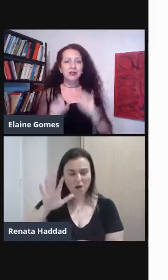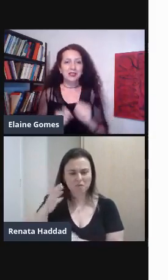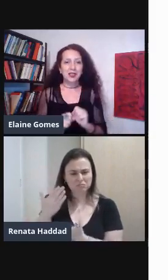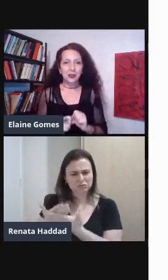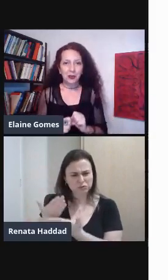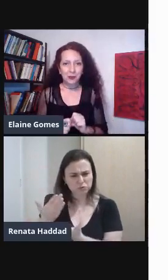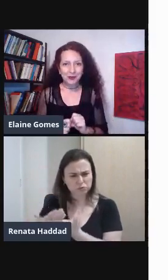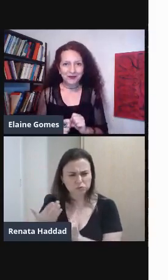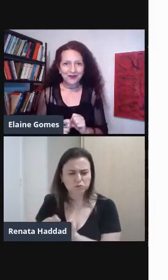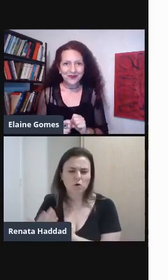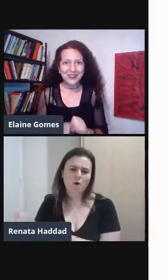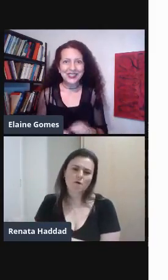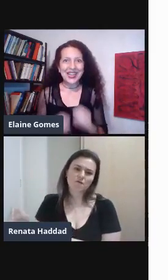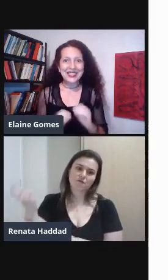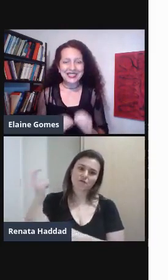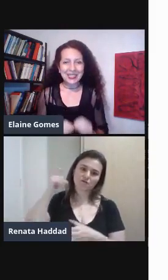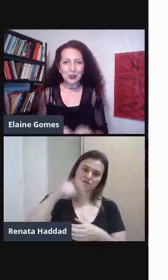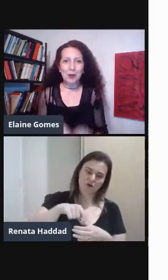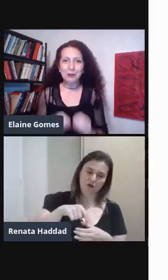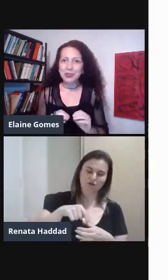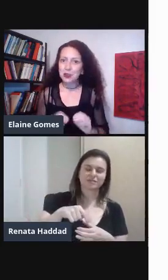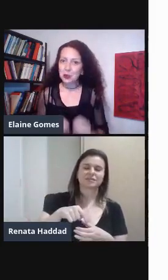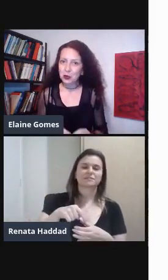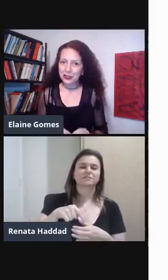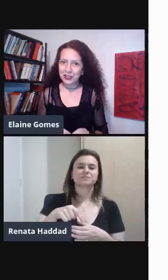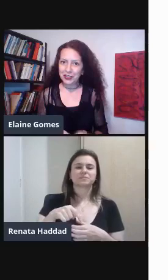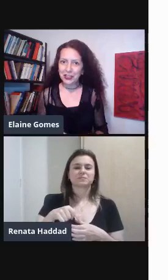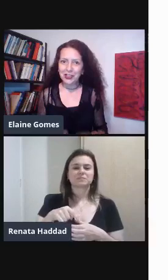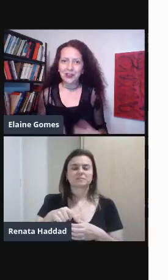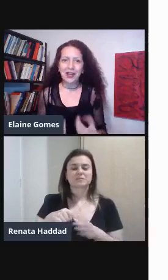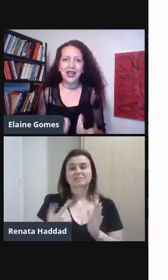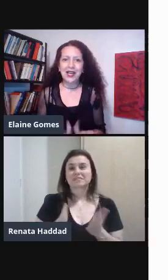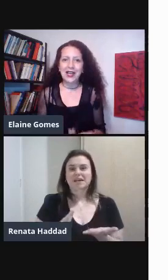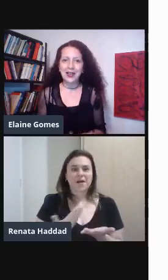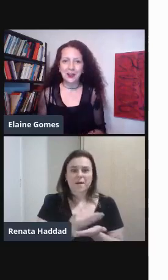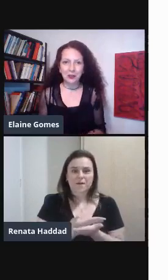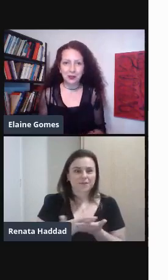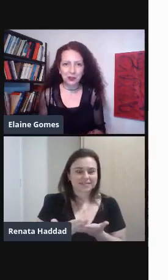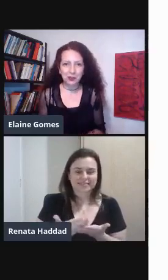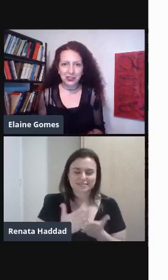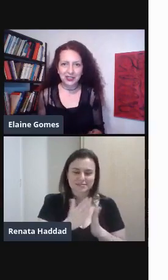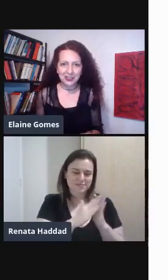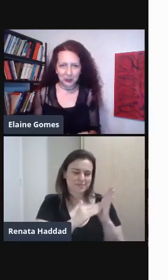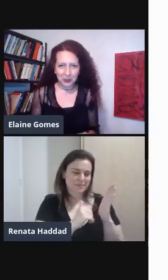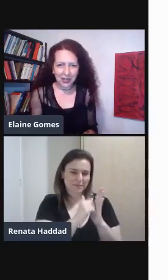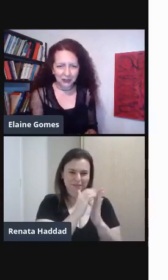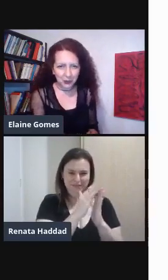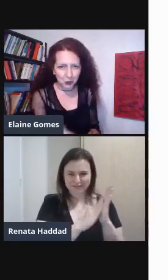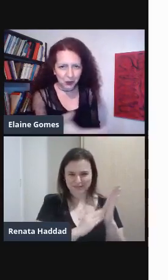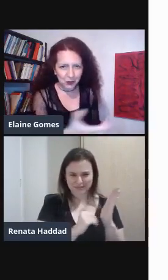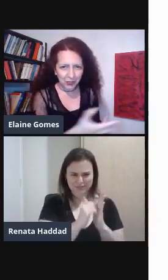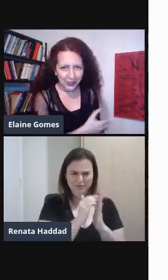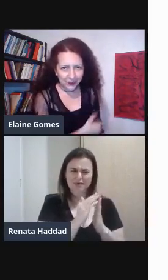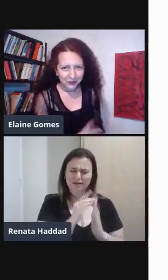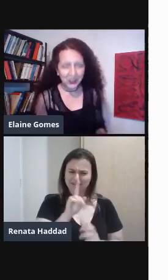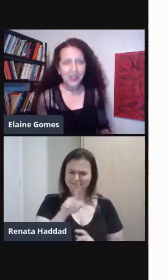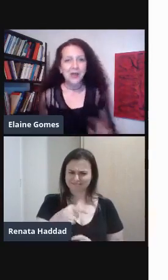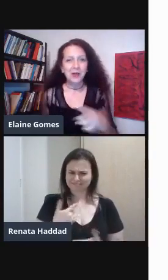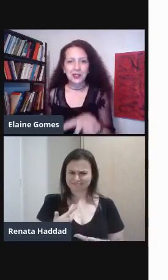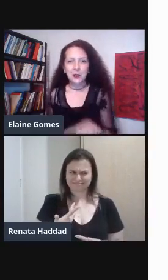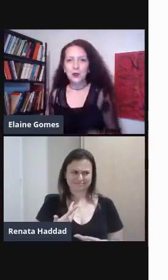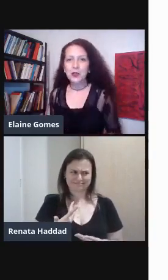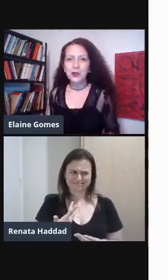volta da Europa Trazendo uma pintura Gente Que não era Uma pintura Que se esperava De uma mulher